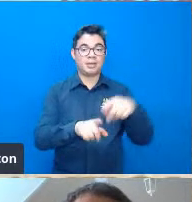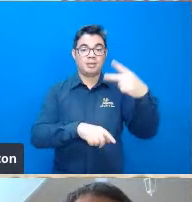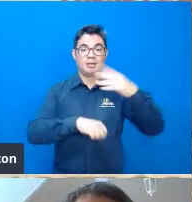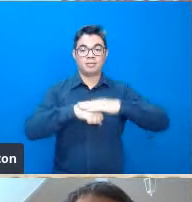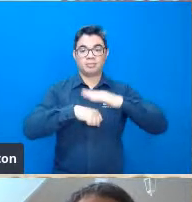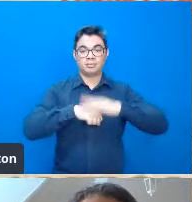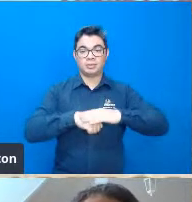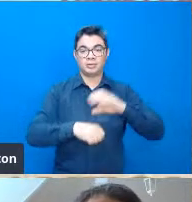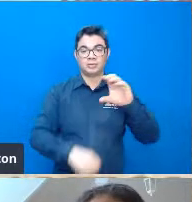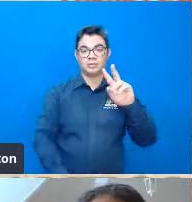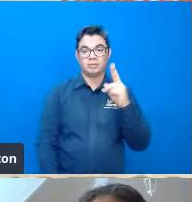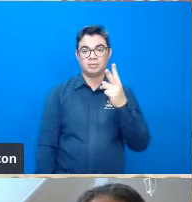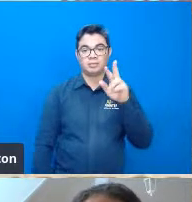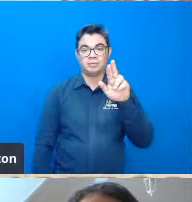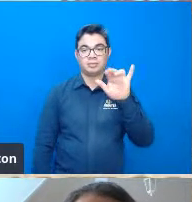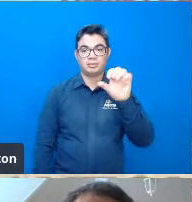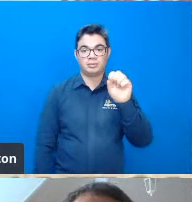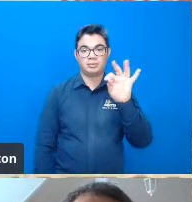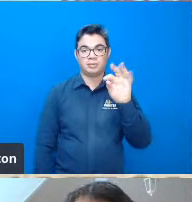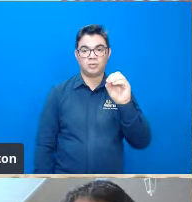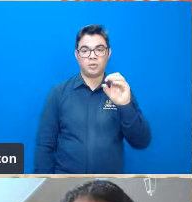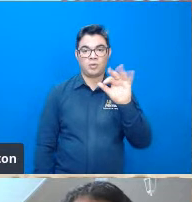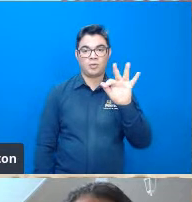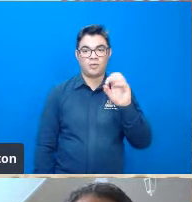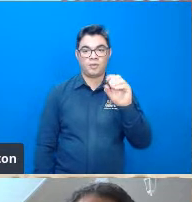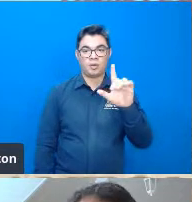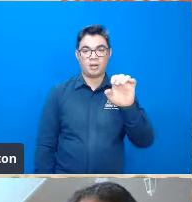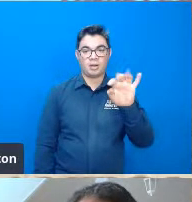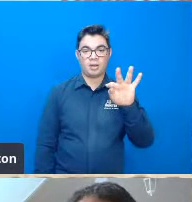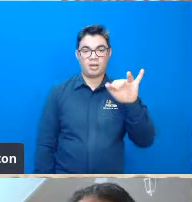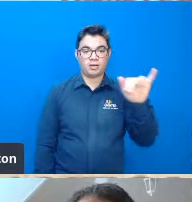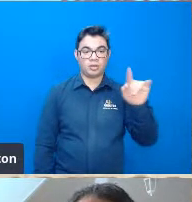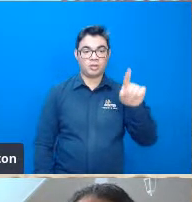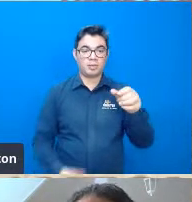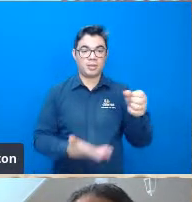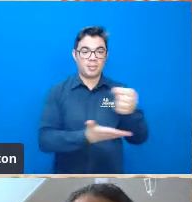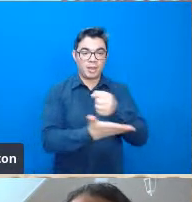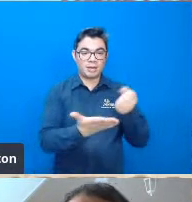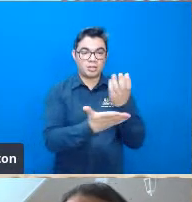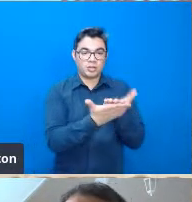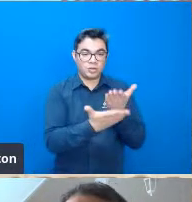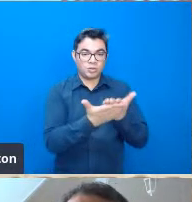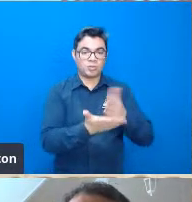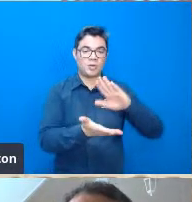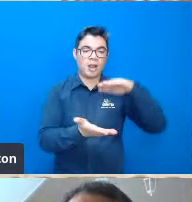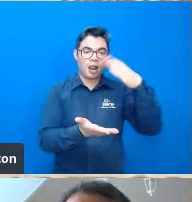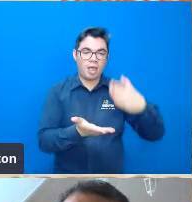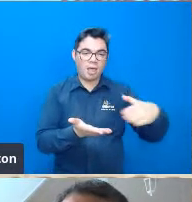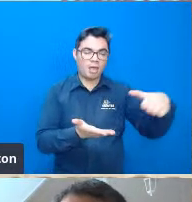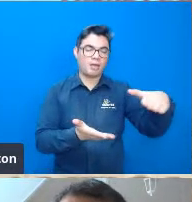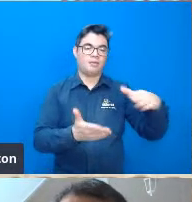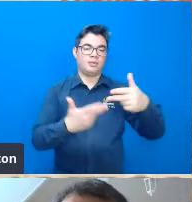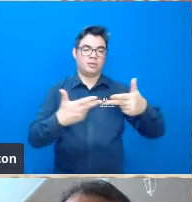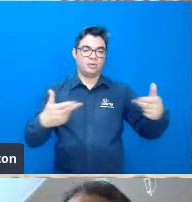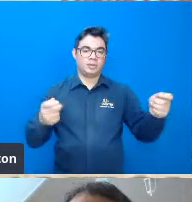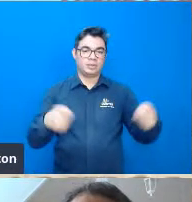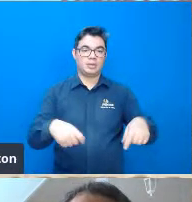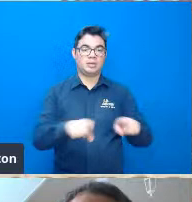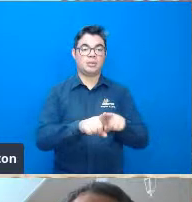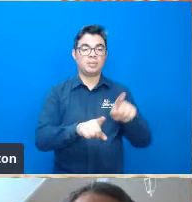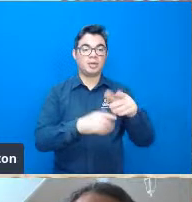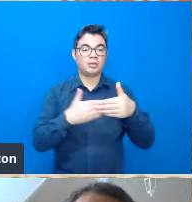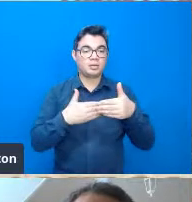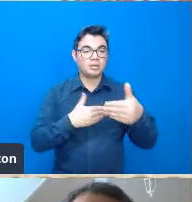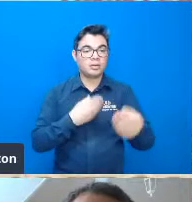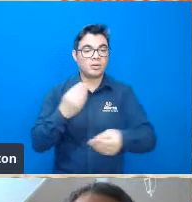no entanto são livros de base para o estudo da geomorfologia um pouco mais adiante eu